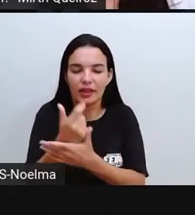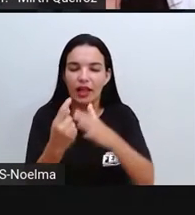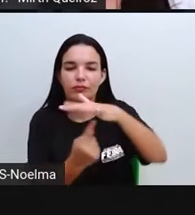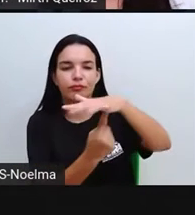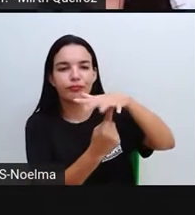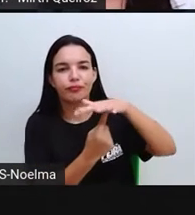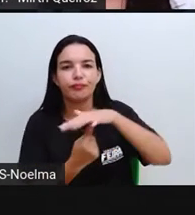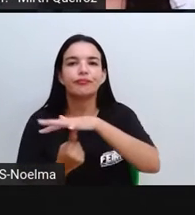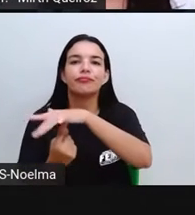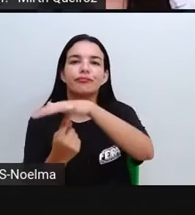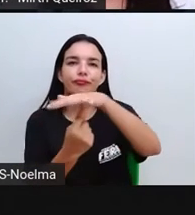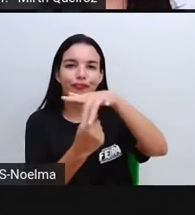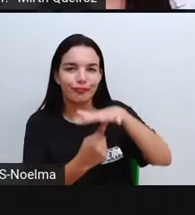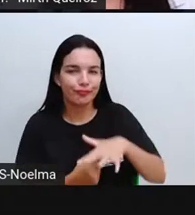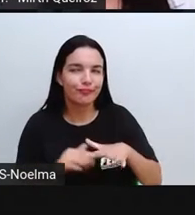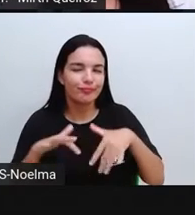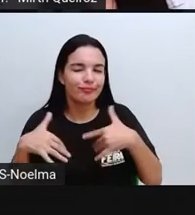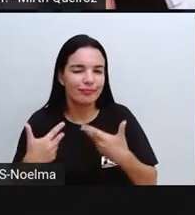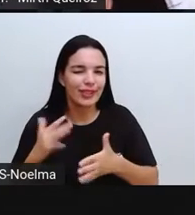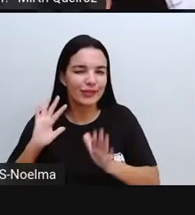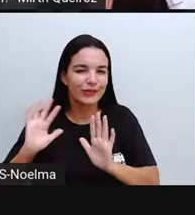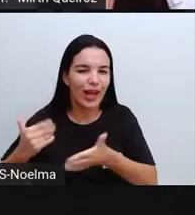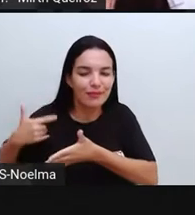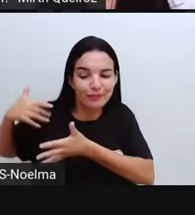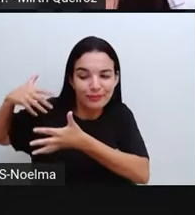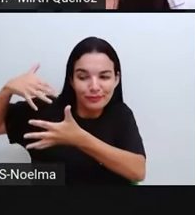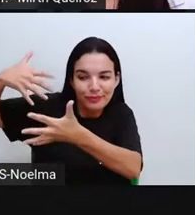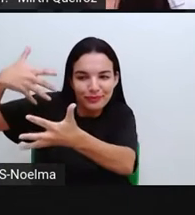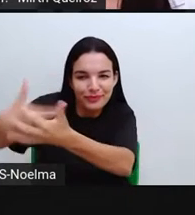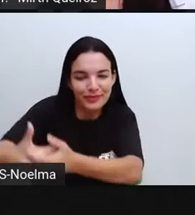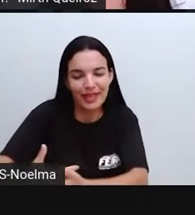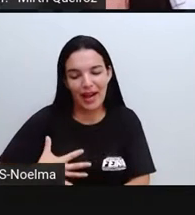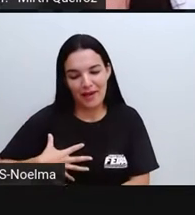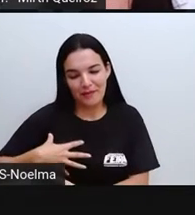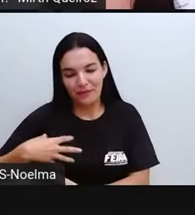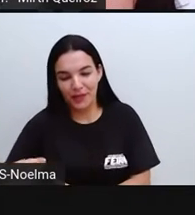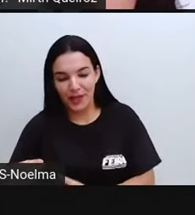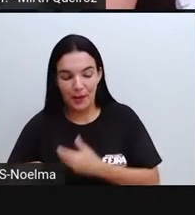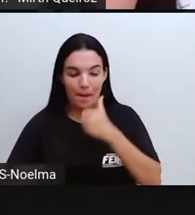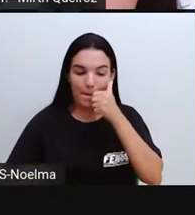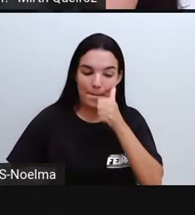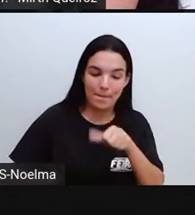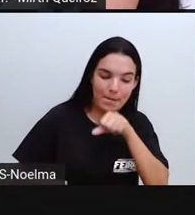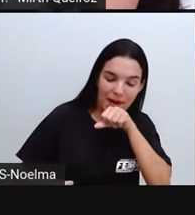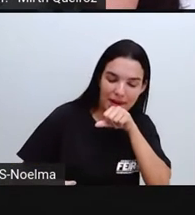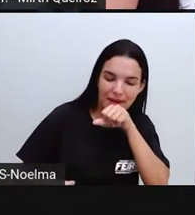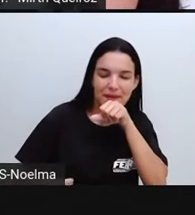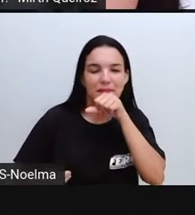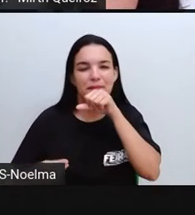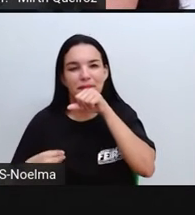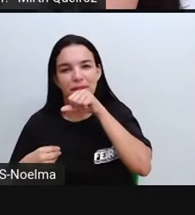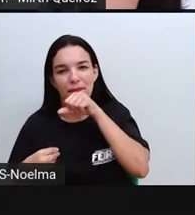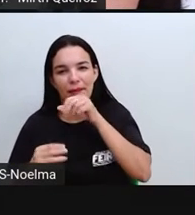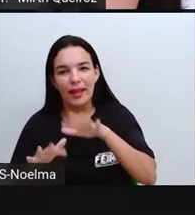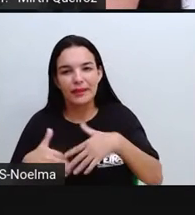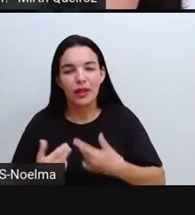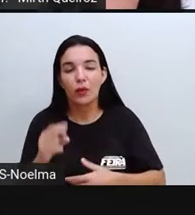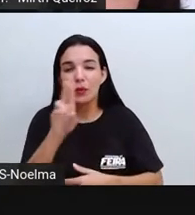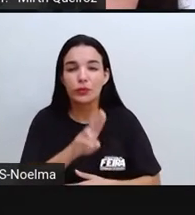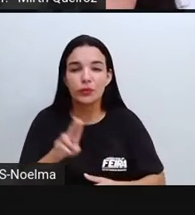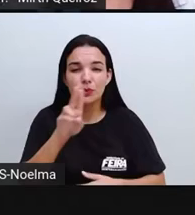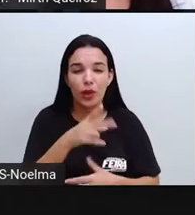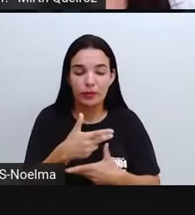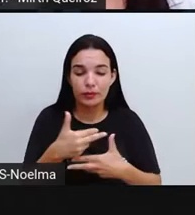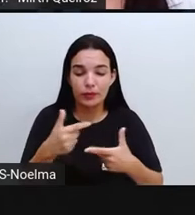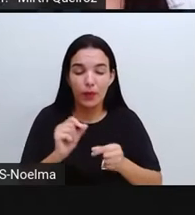artesã e que ela já produzia essas panelas com o barro para vender na feira. E Vitalino, ele utilizou esse material,